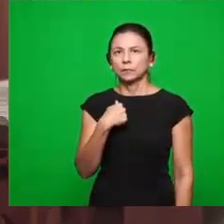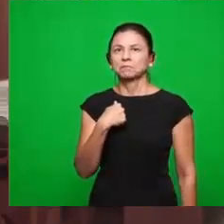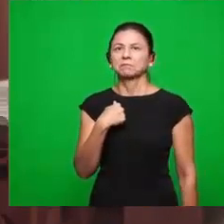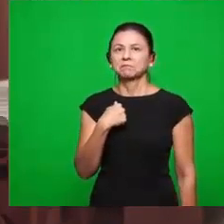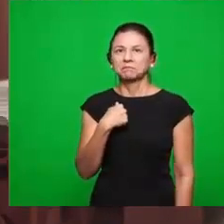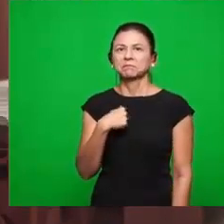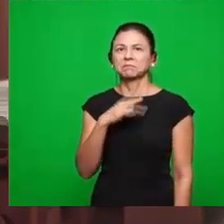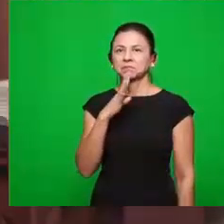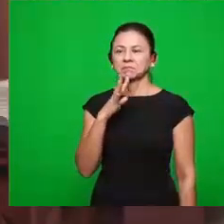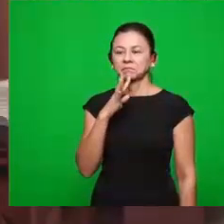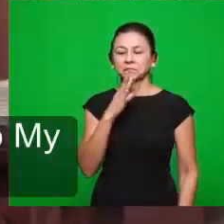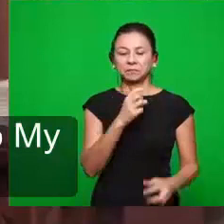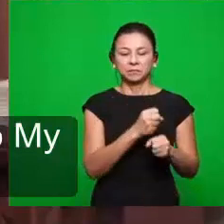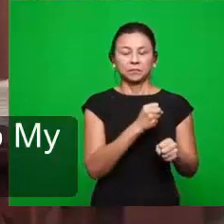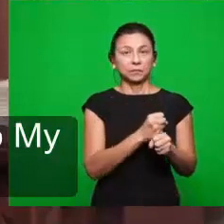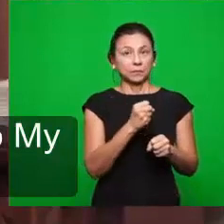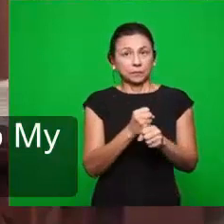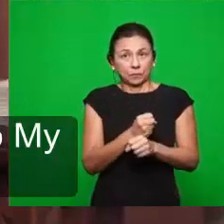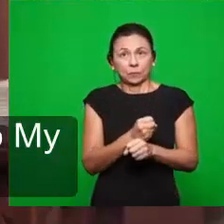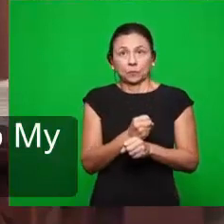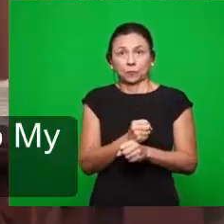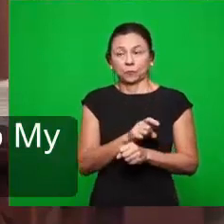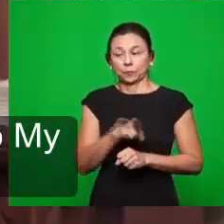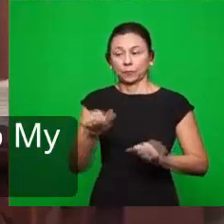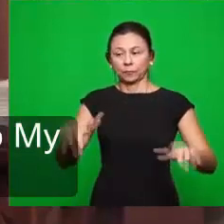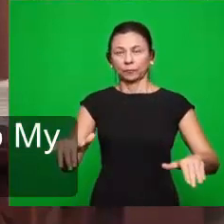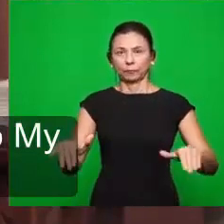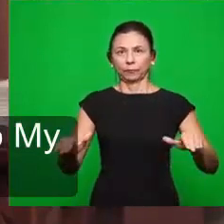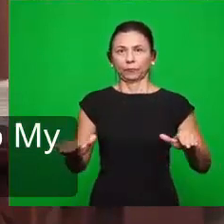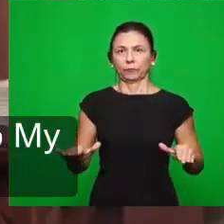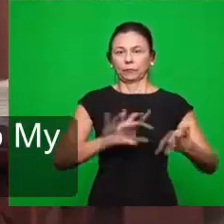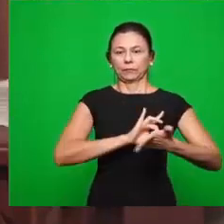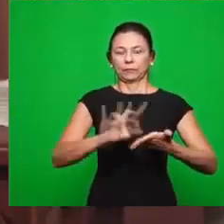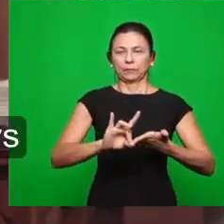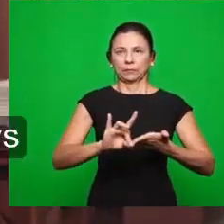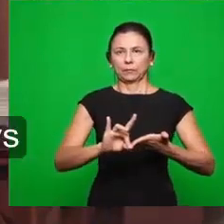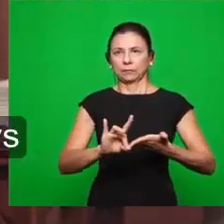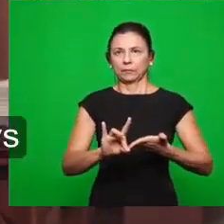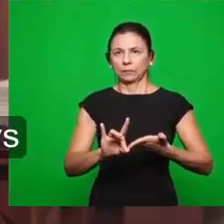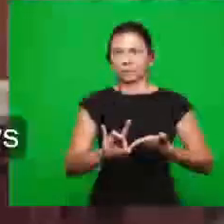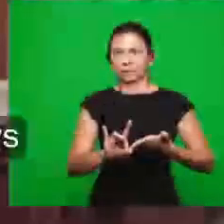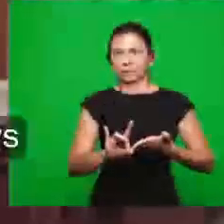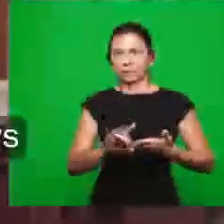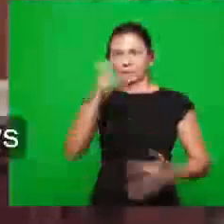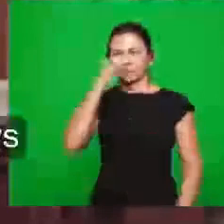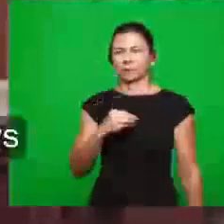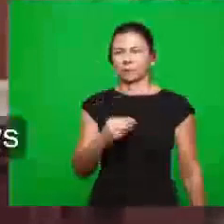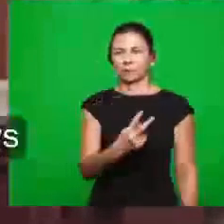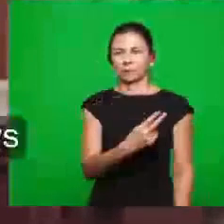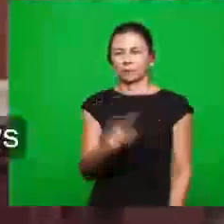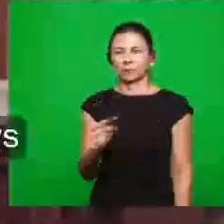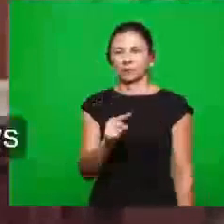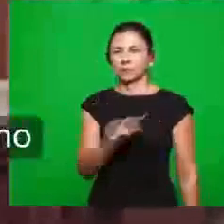obras e onde habitas, que é onde está o trono de Satanás, e retens o meu nome e não negaste a minha fé.